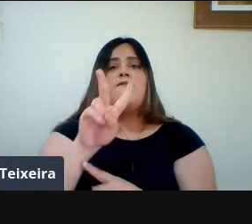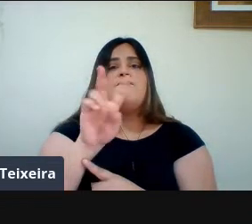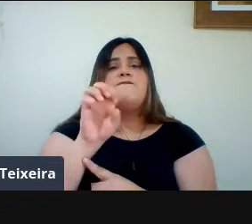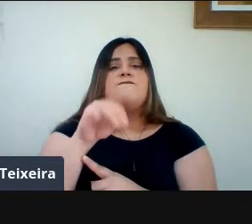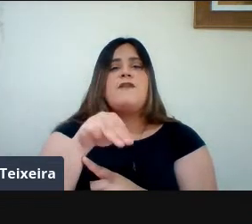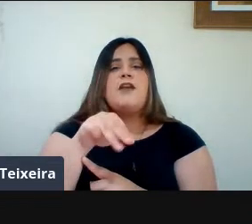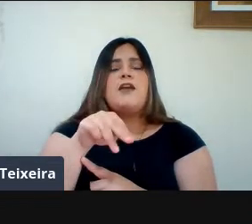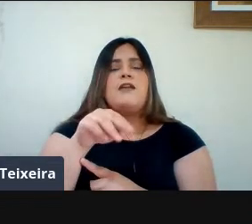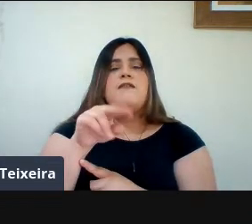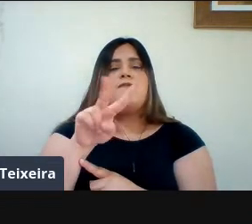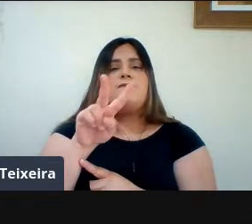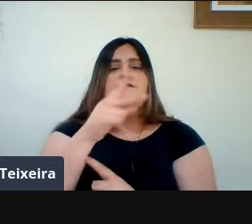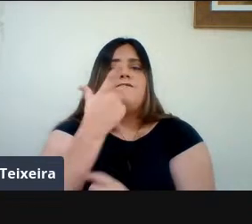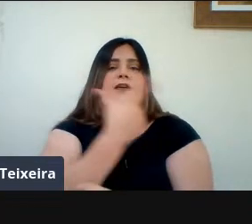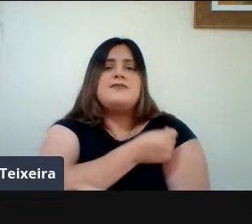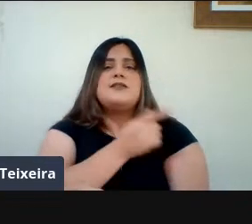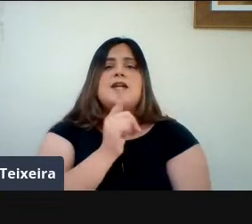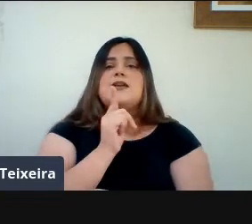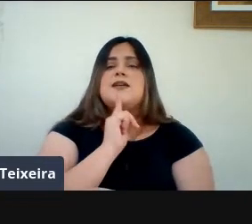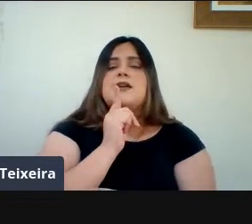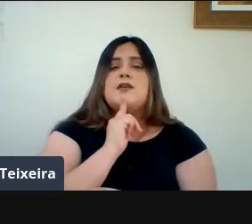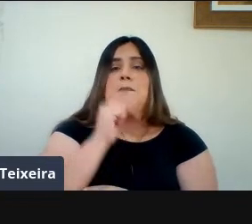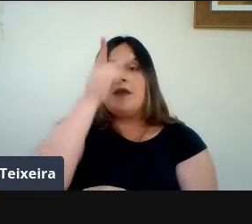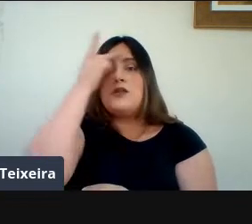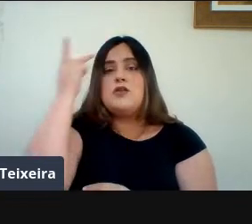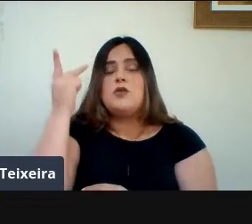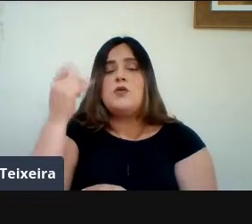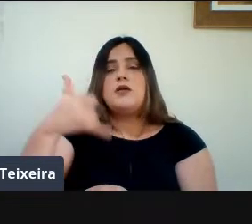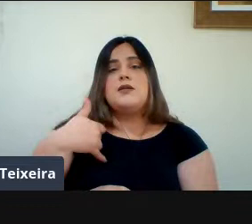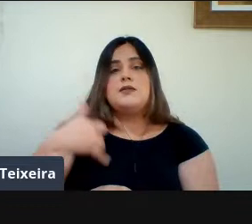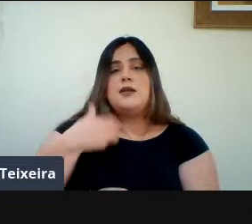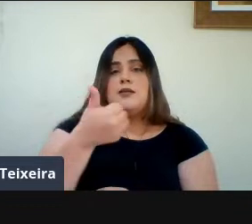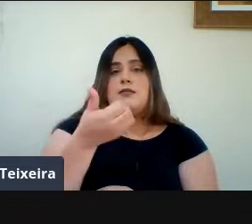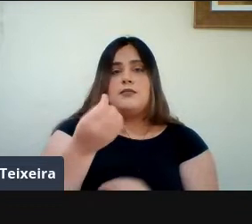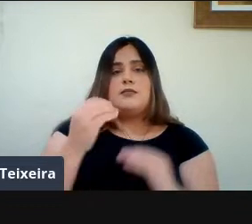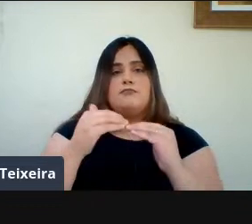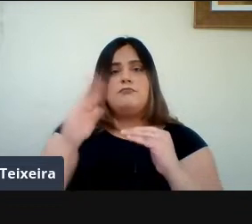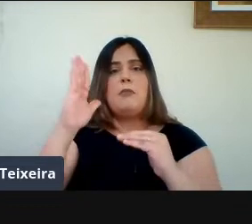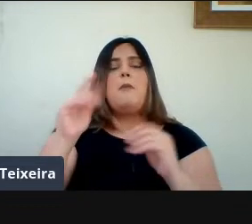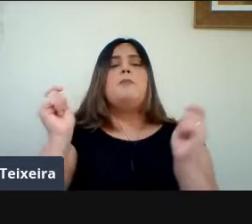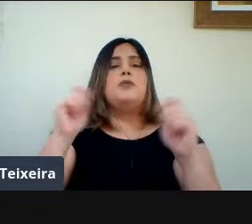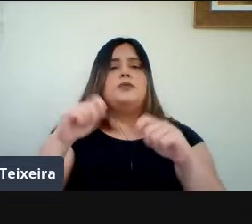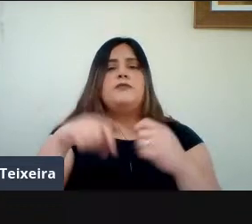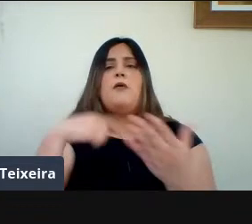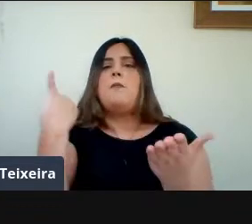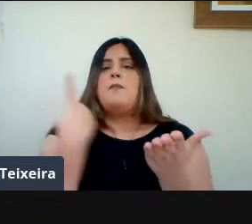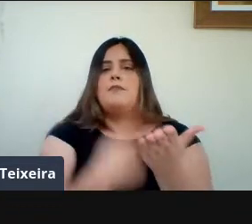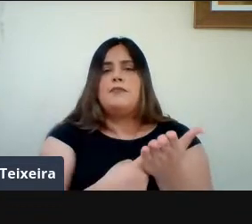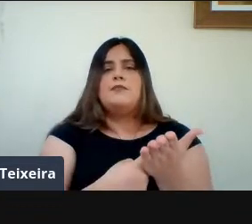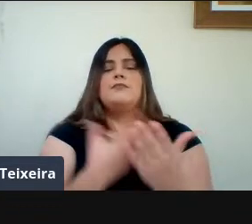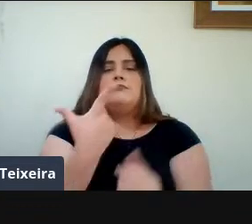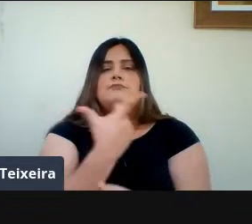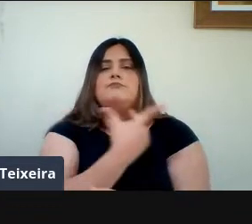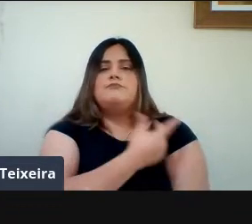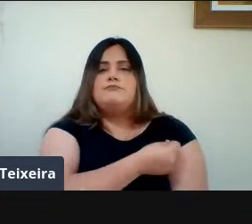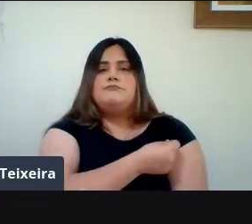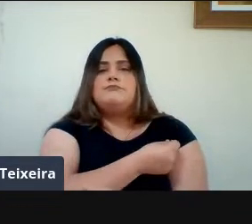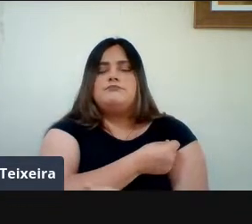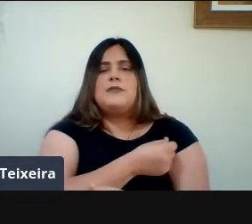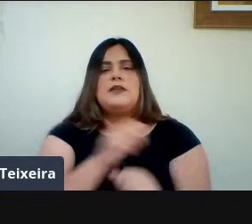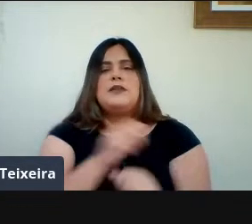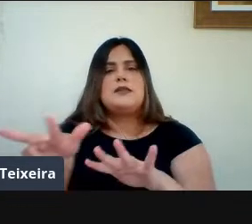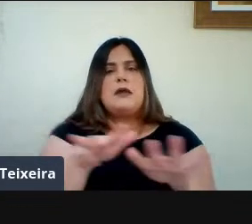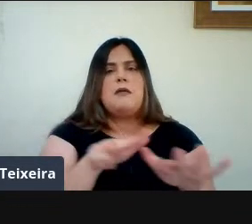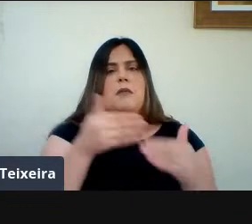Estejam Dentro Da faixa Etária Façam O seu Agendamento E talvez Ainda Seja Disponibilizado Durante O decorrer Desta Semana